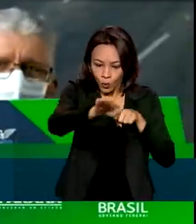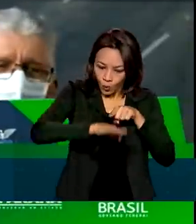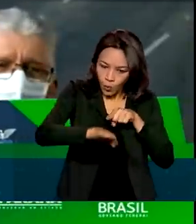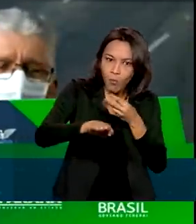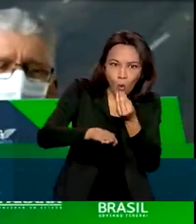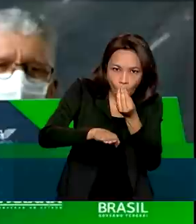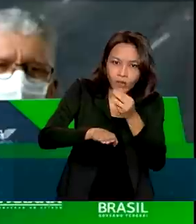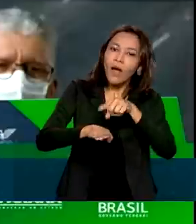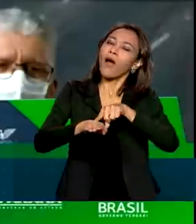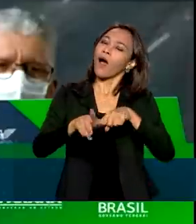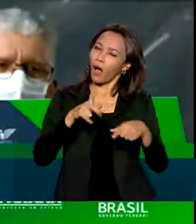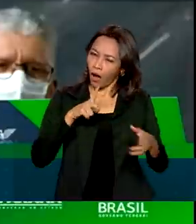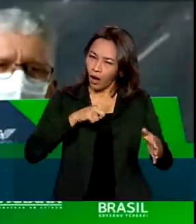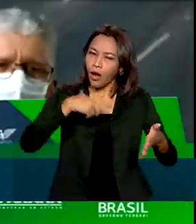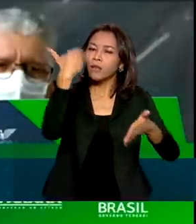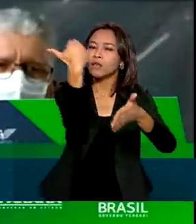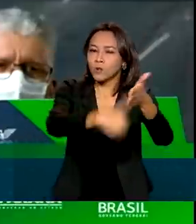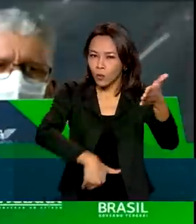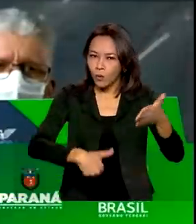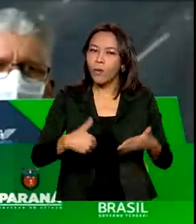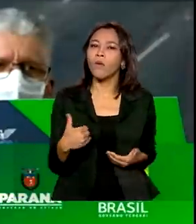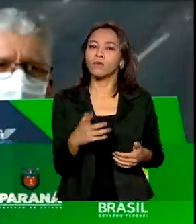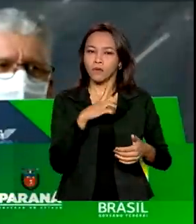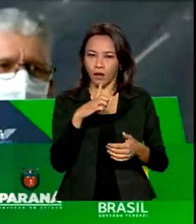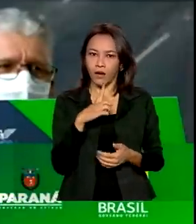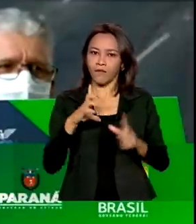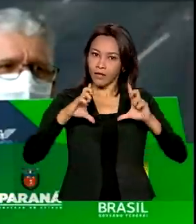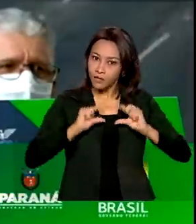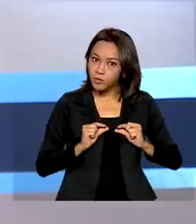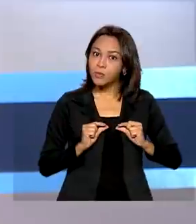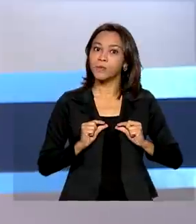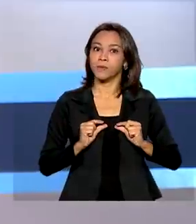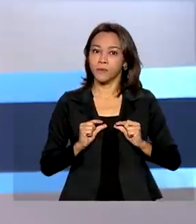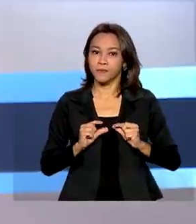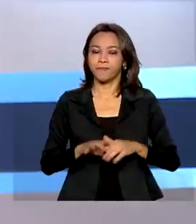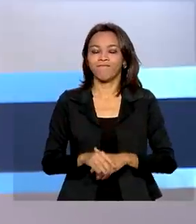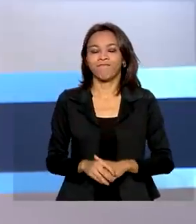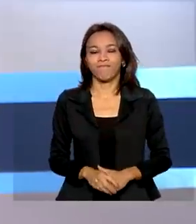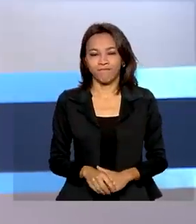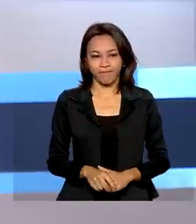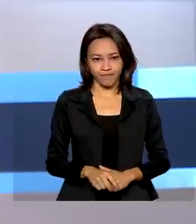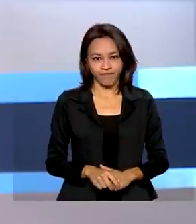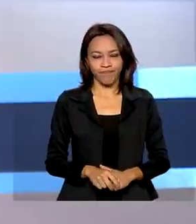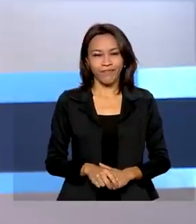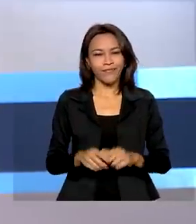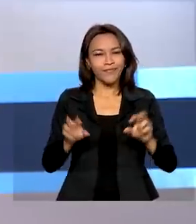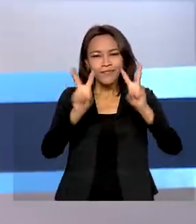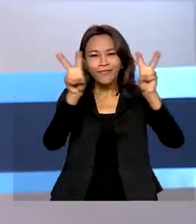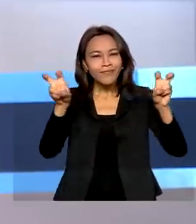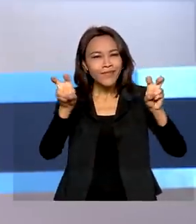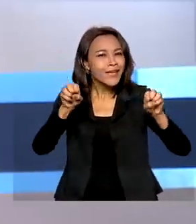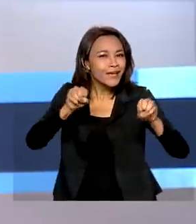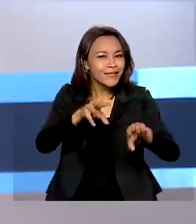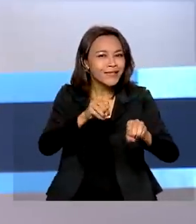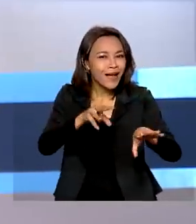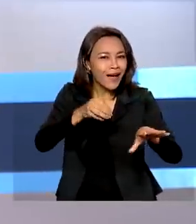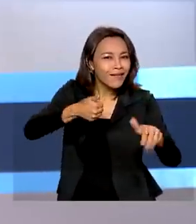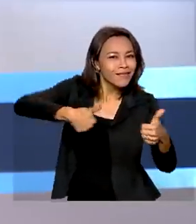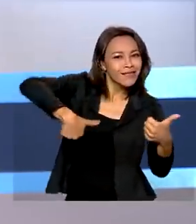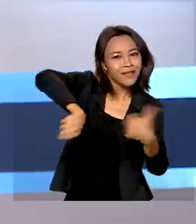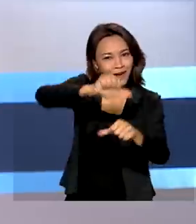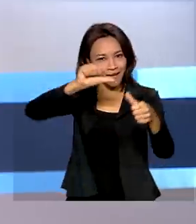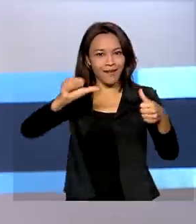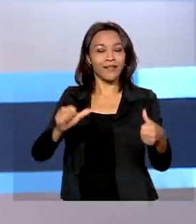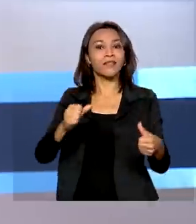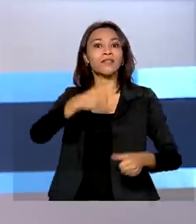uma determinada praça, mais a tarifa cai. Educar para transformar. Na